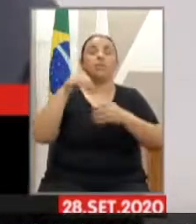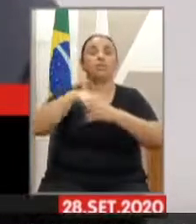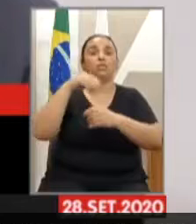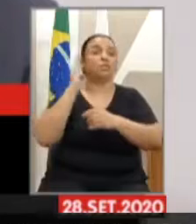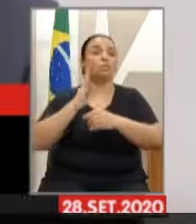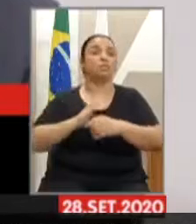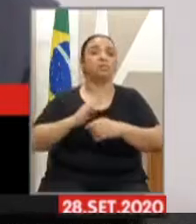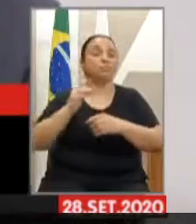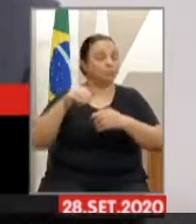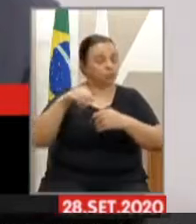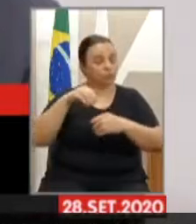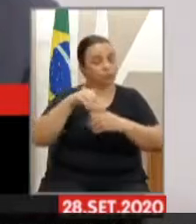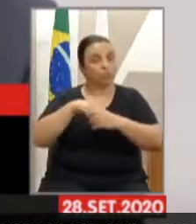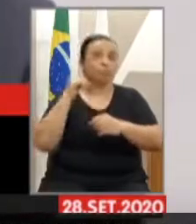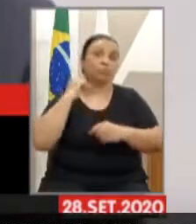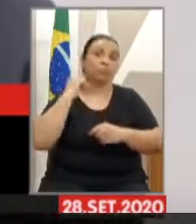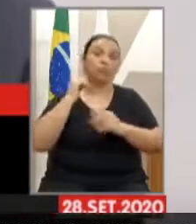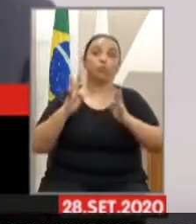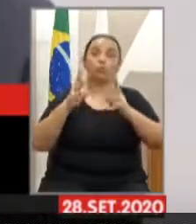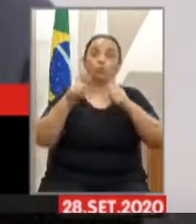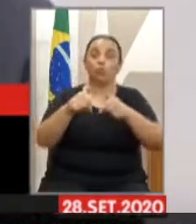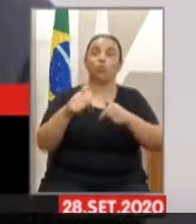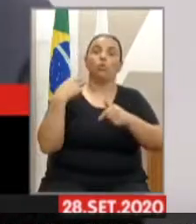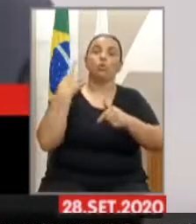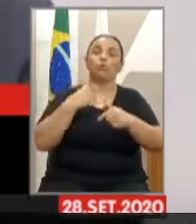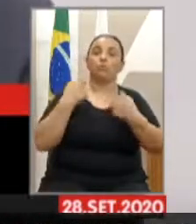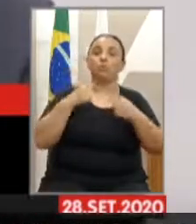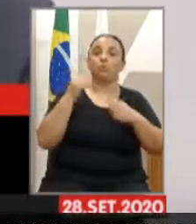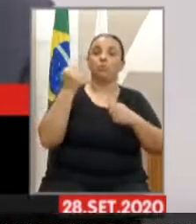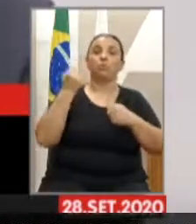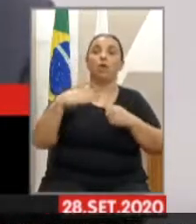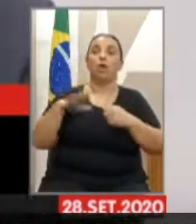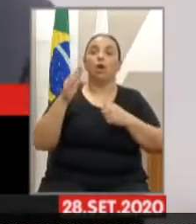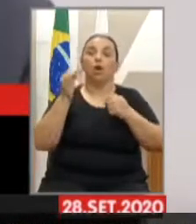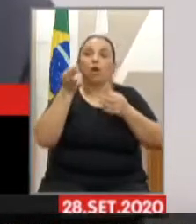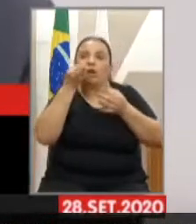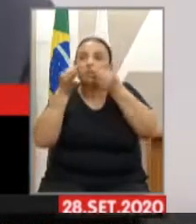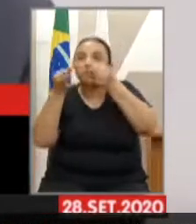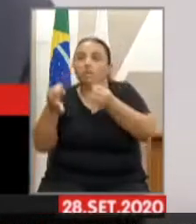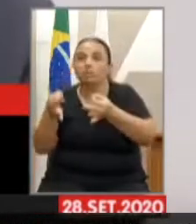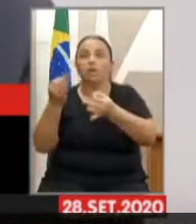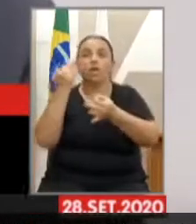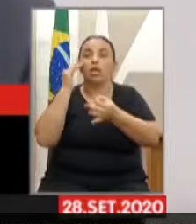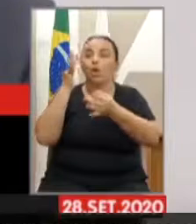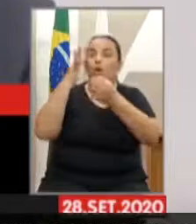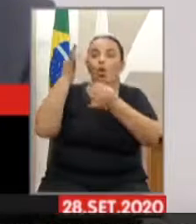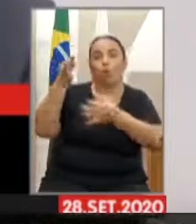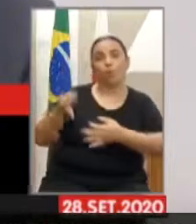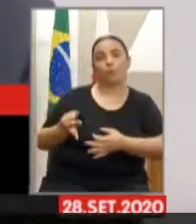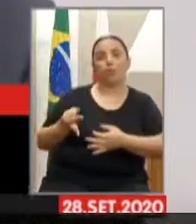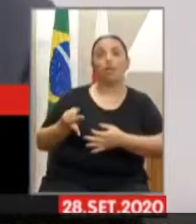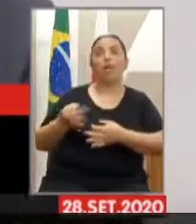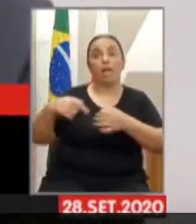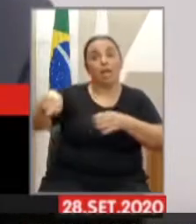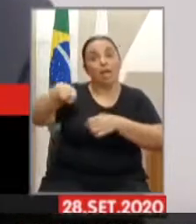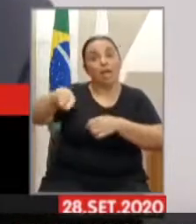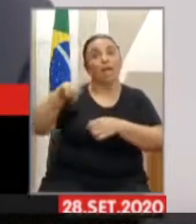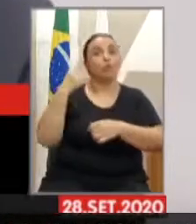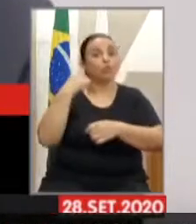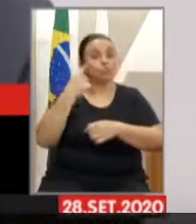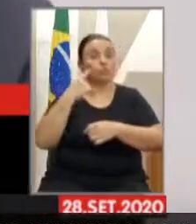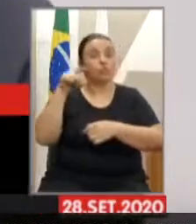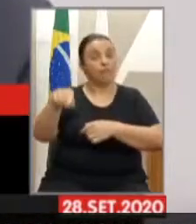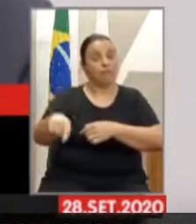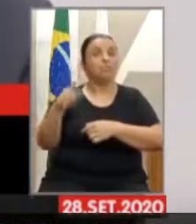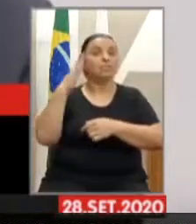que ouvir, nós temos que entender, porque são eles que estão na ponta, são eles que necessitam e eles é que sabem